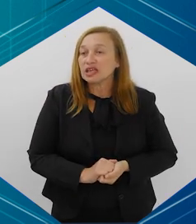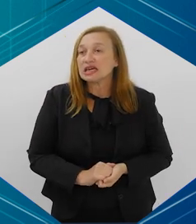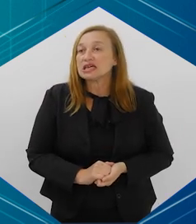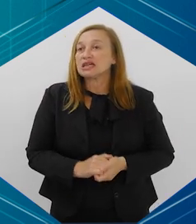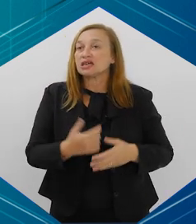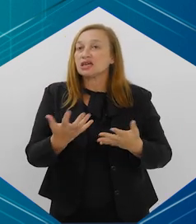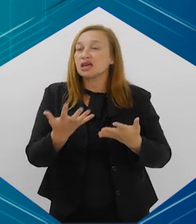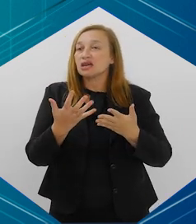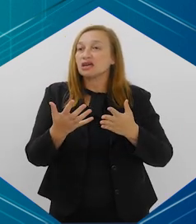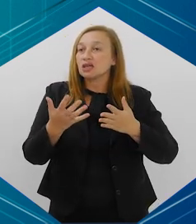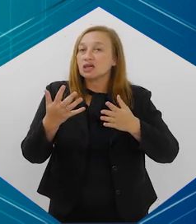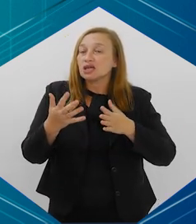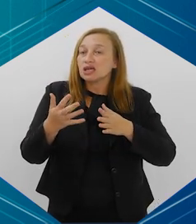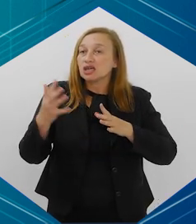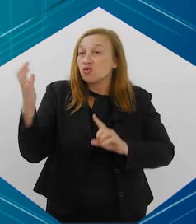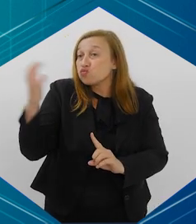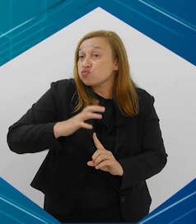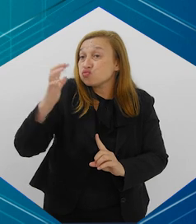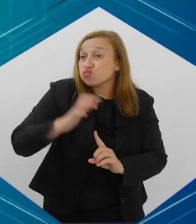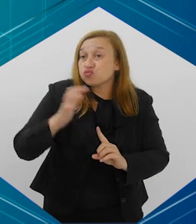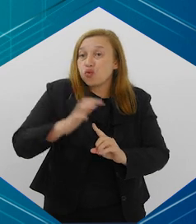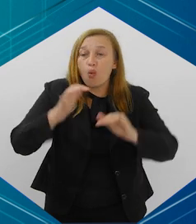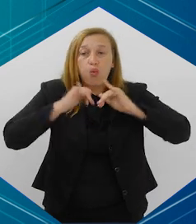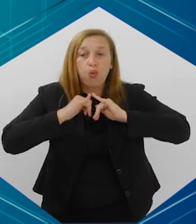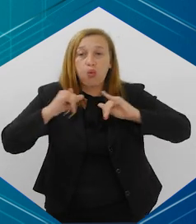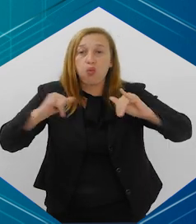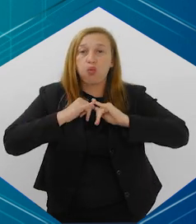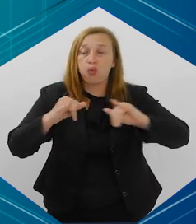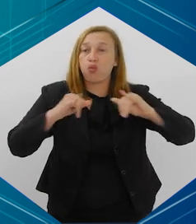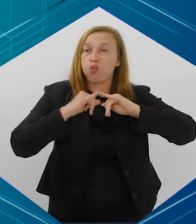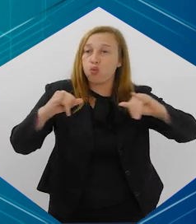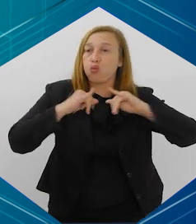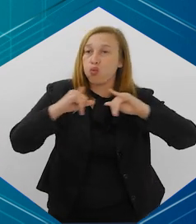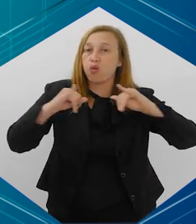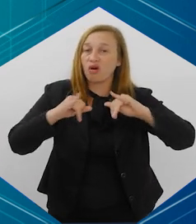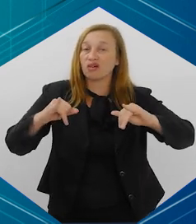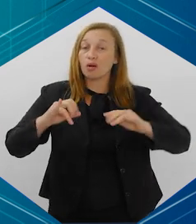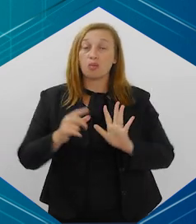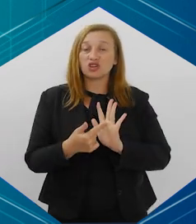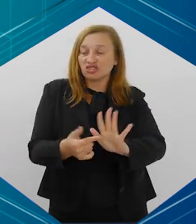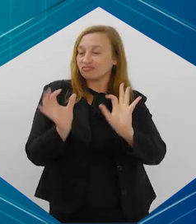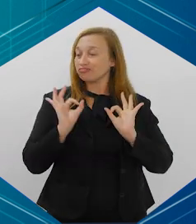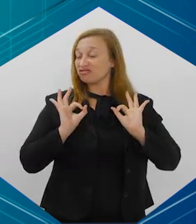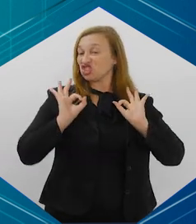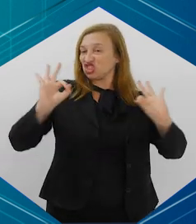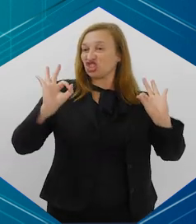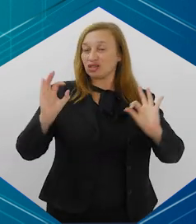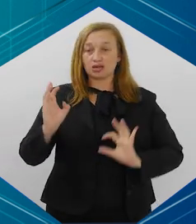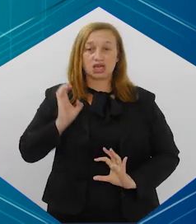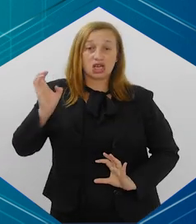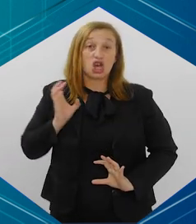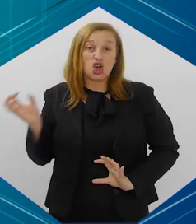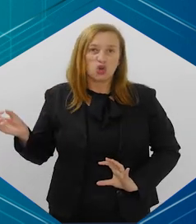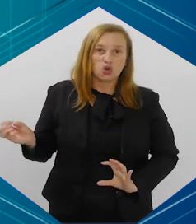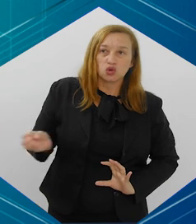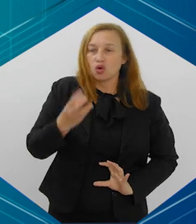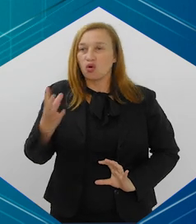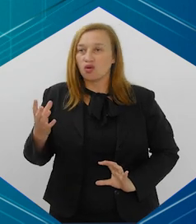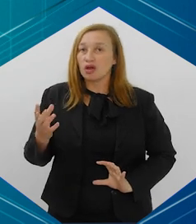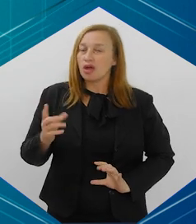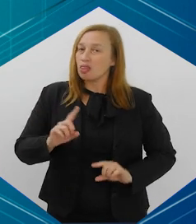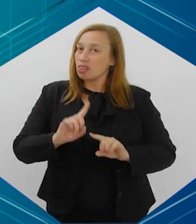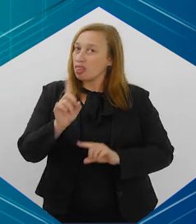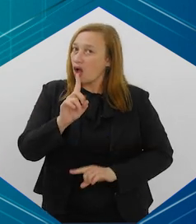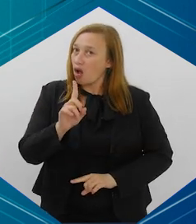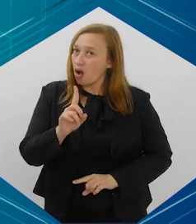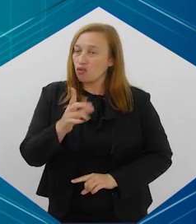que tentam, direta ou indiretamente, divulgar o hábito de fumar como uma coisa moderna. Gente, moderno